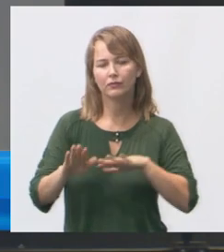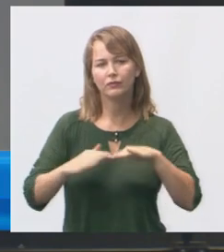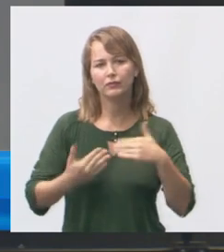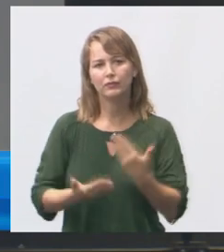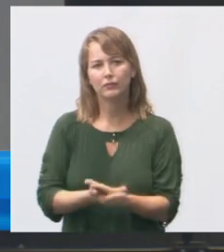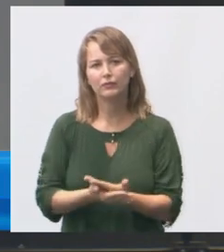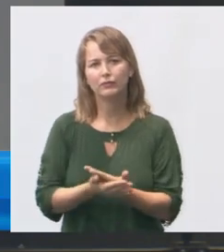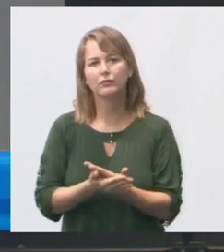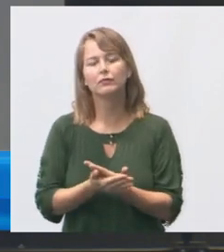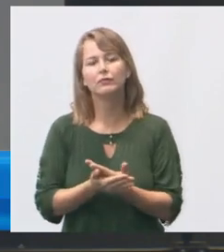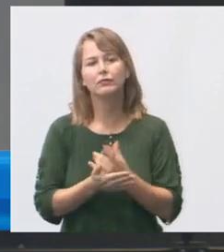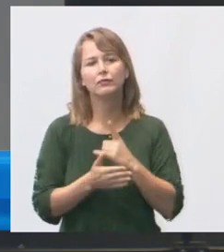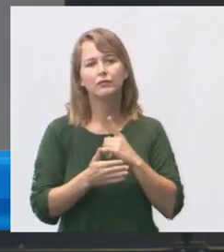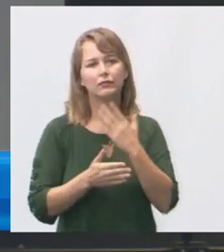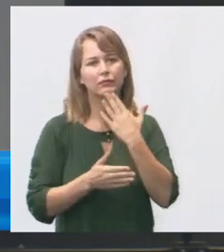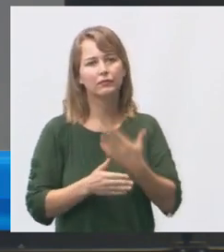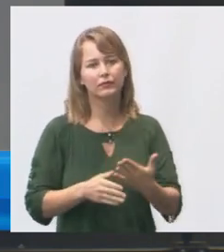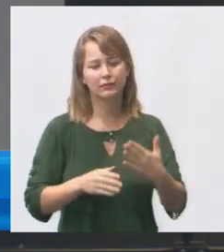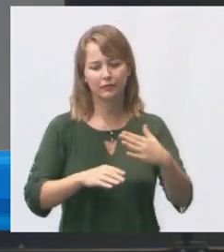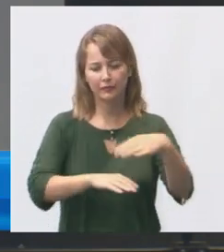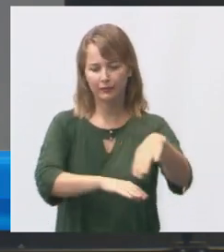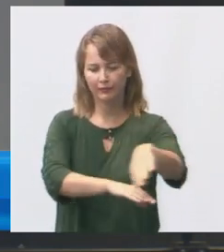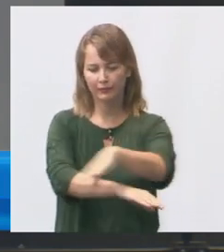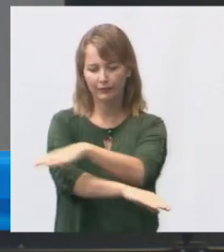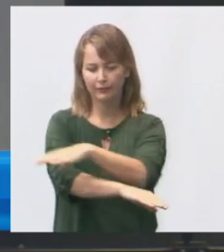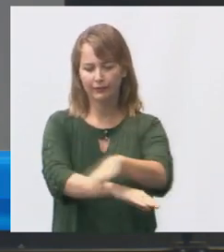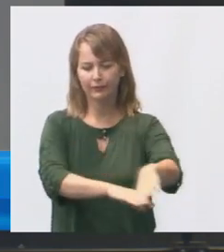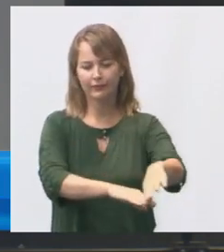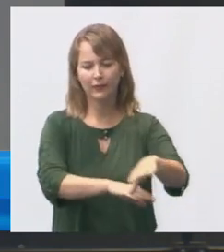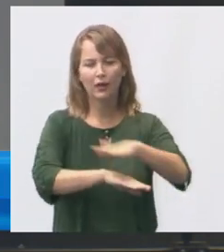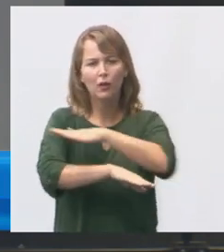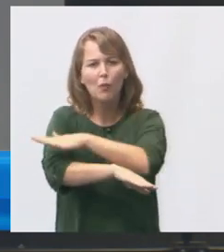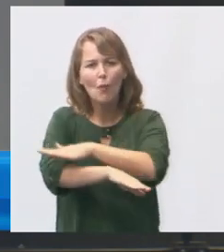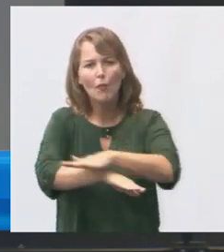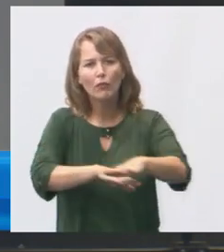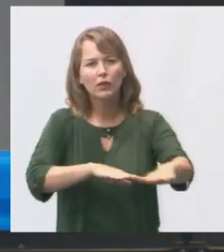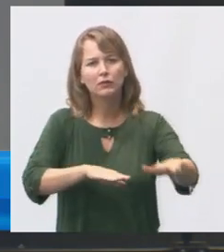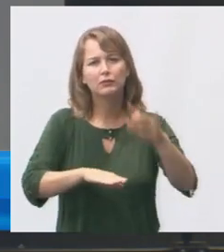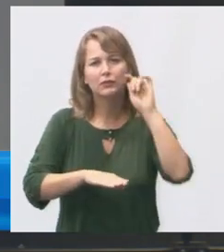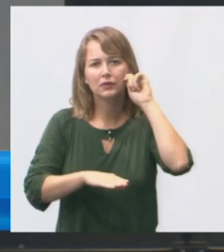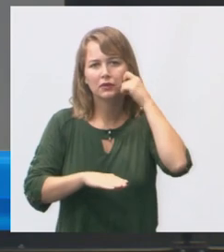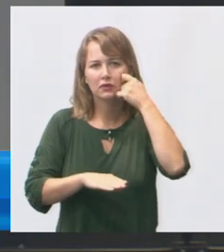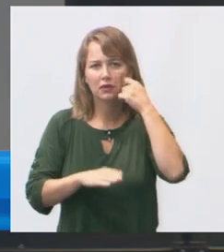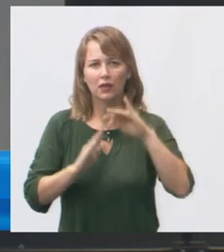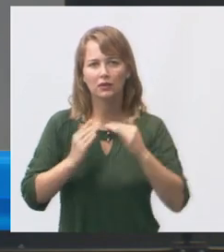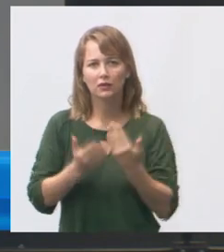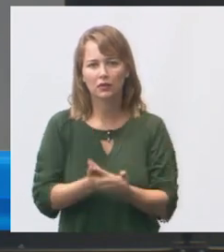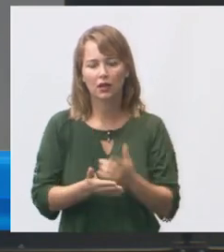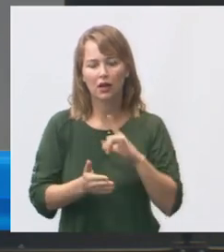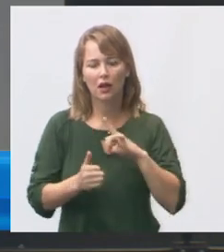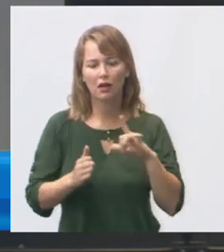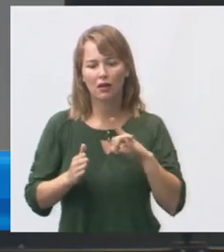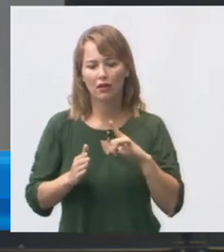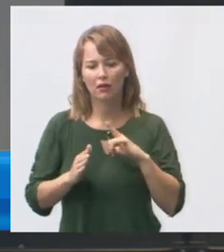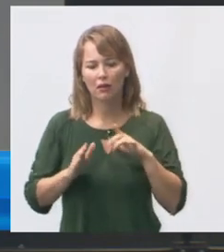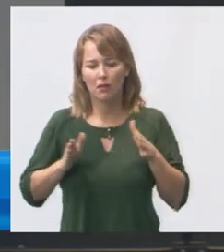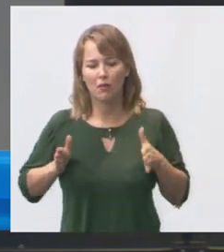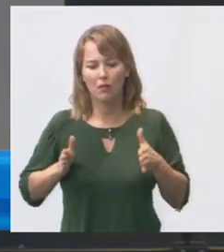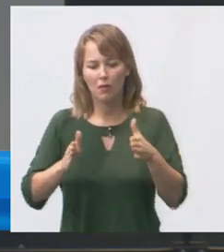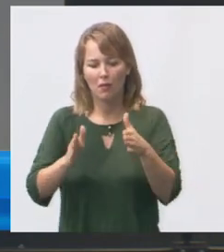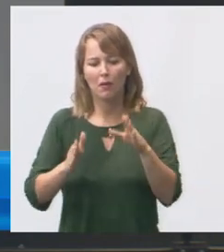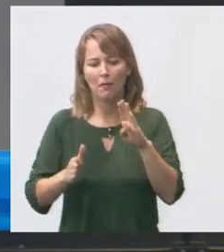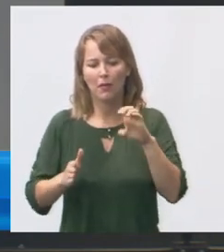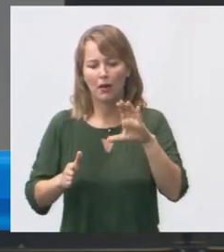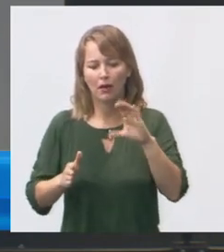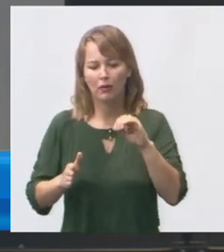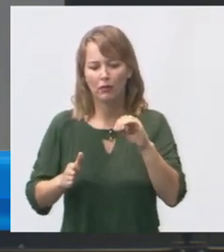solicitação para a alimentação asfáltica da rua da escola a escola ela fica num beco aqui que não tem acesso a